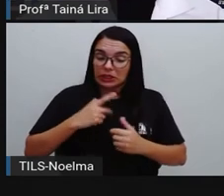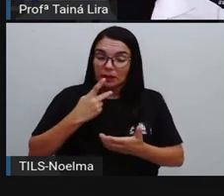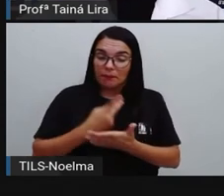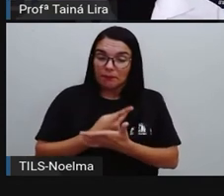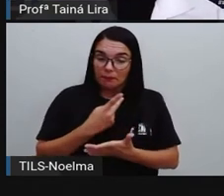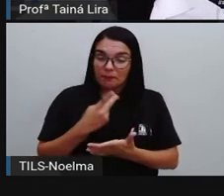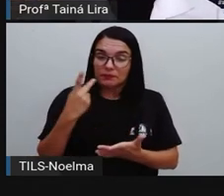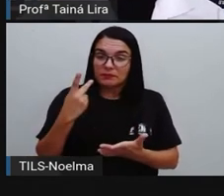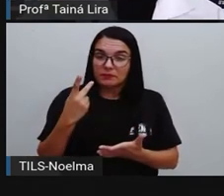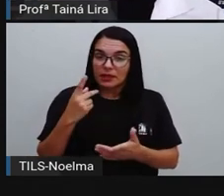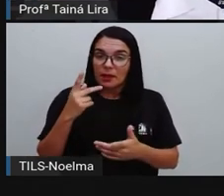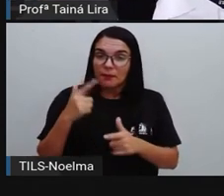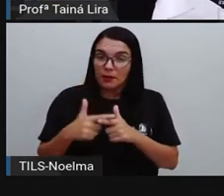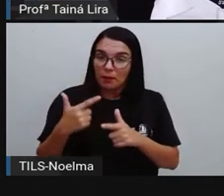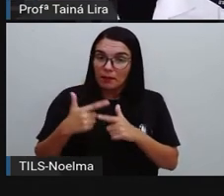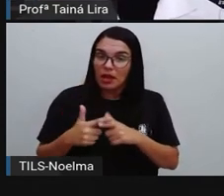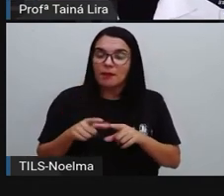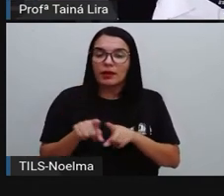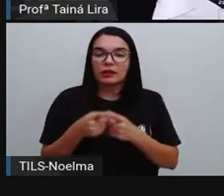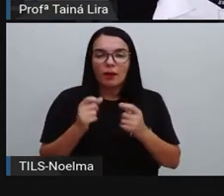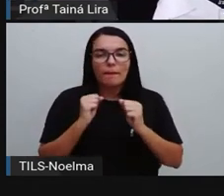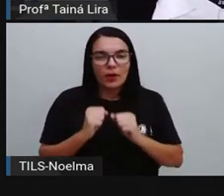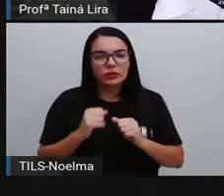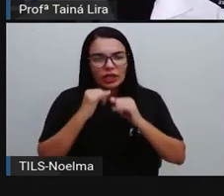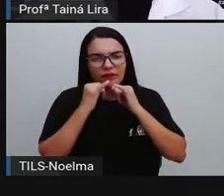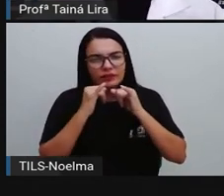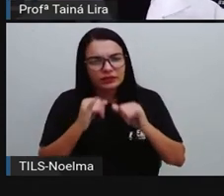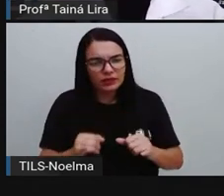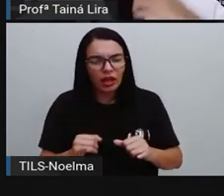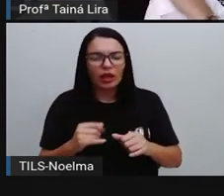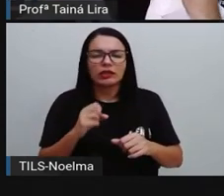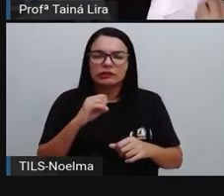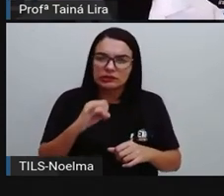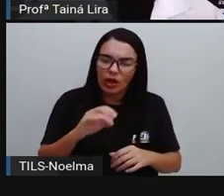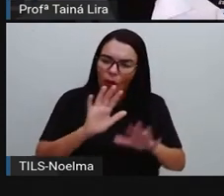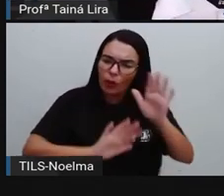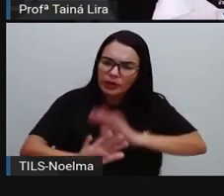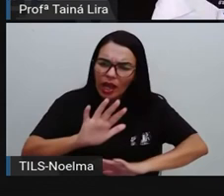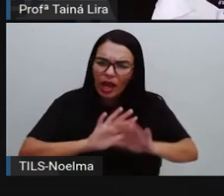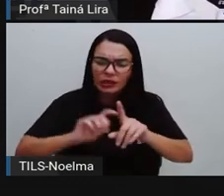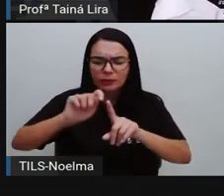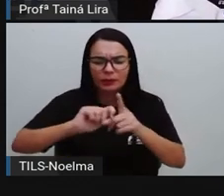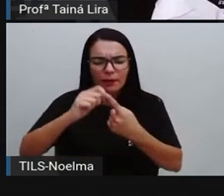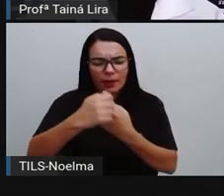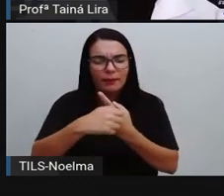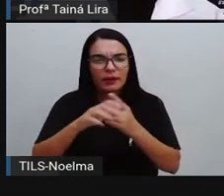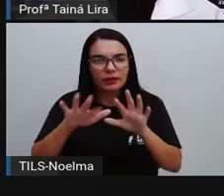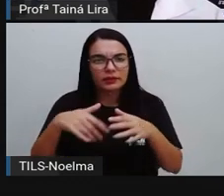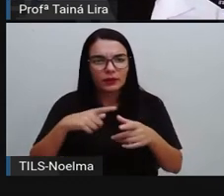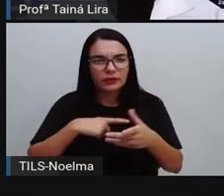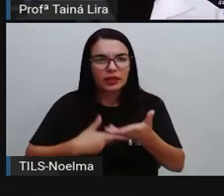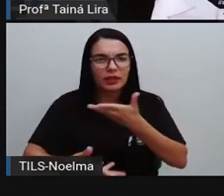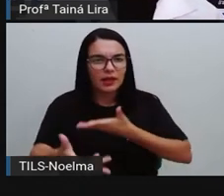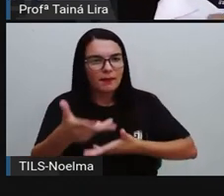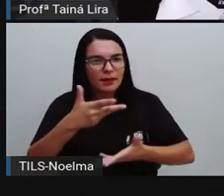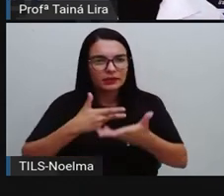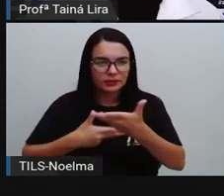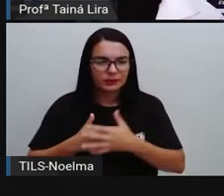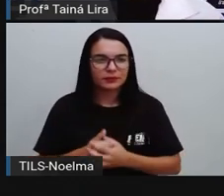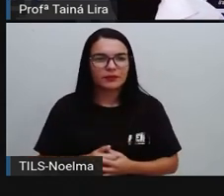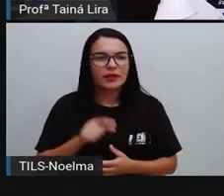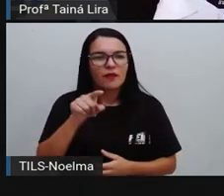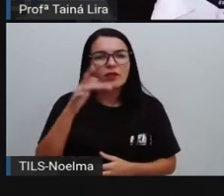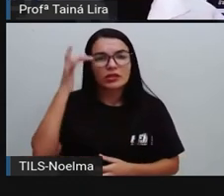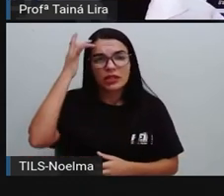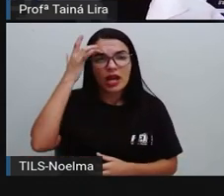ali a Mônica, né? Mônica, cuidado, a casca de banana. Então ali foi empatia, tá? Você acha que a